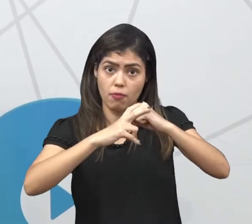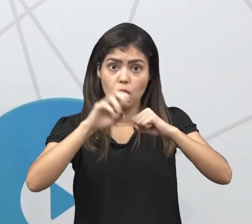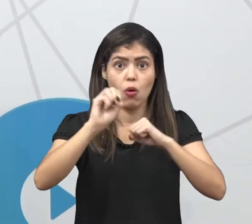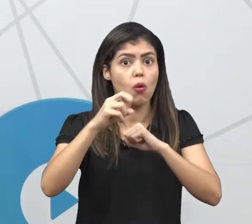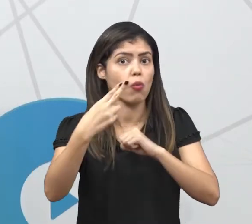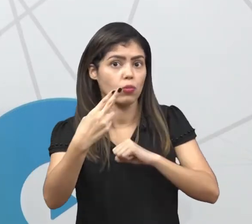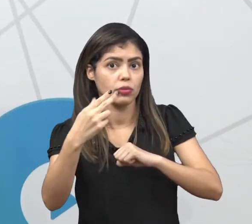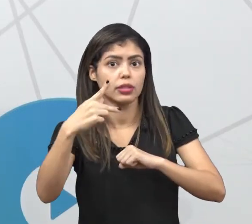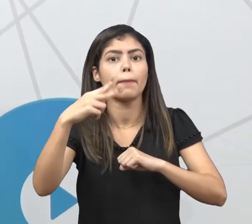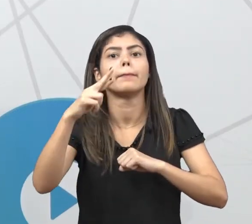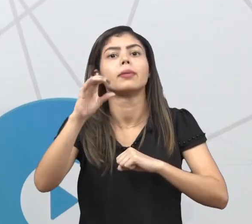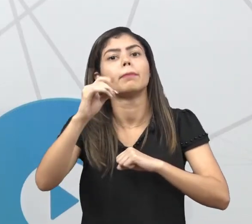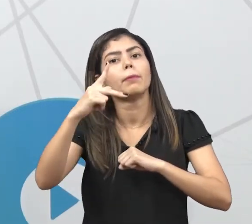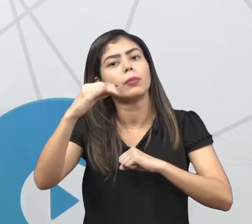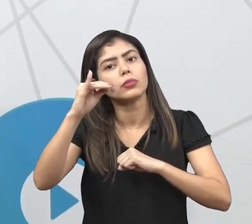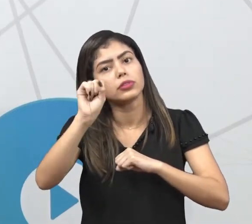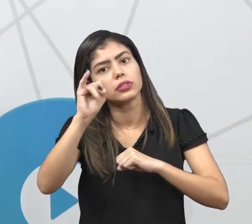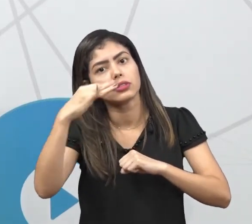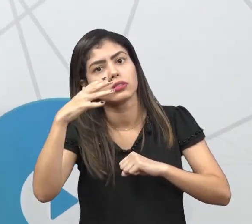se trata da preposição.